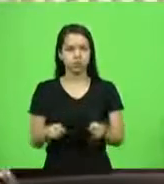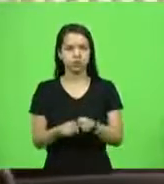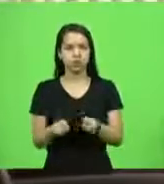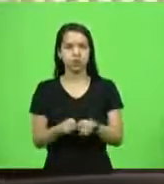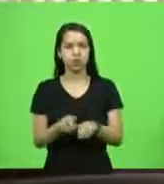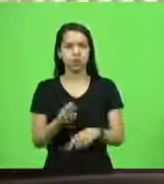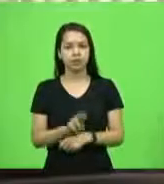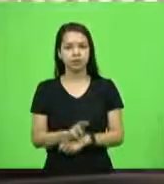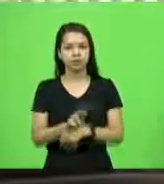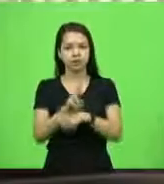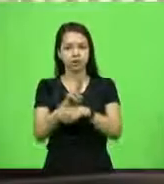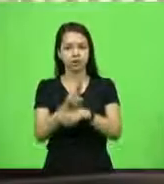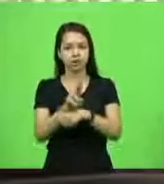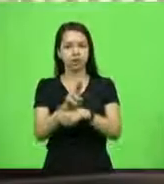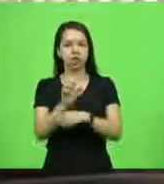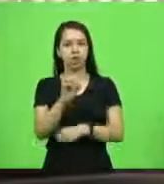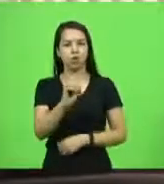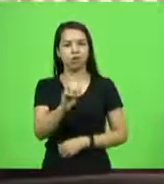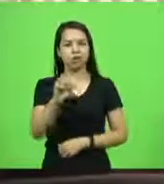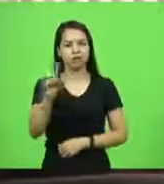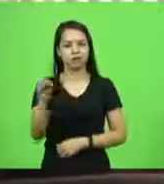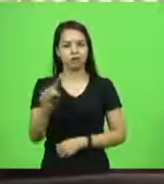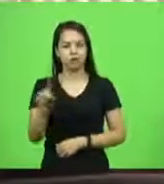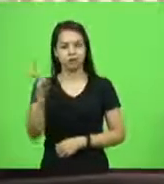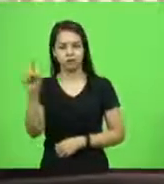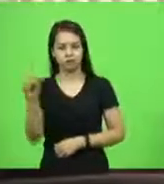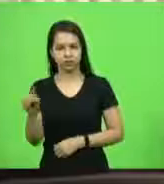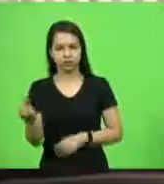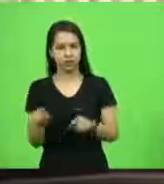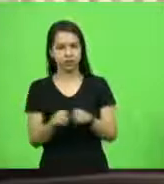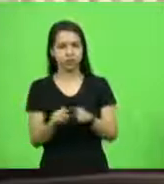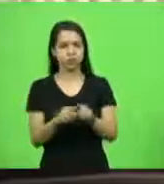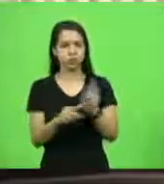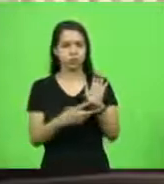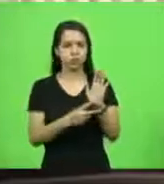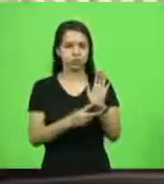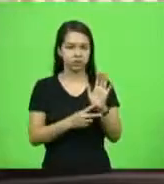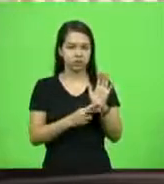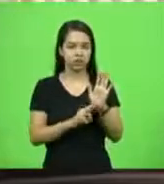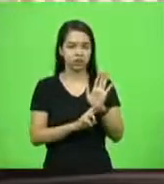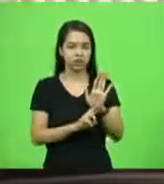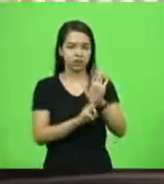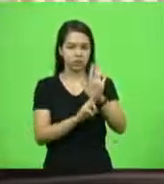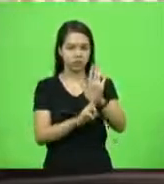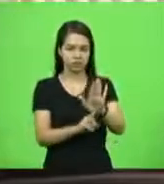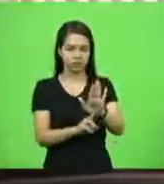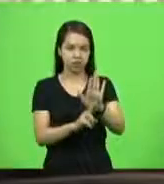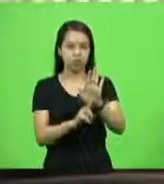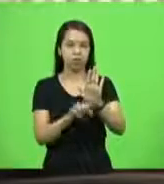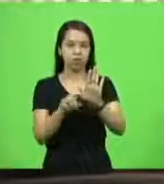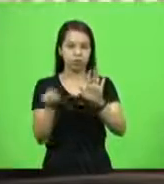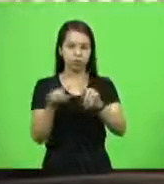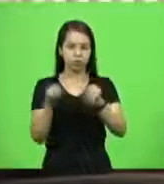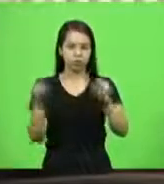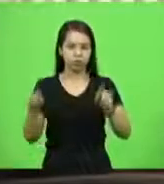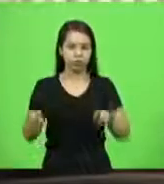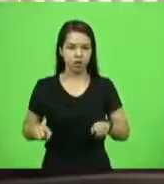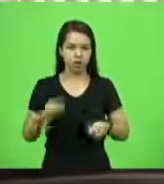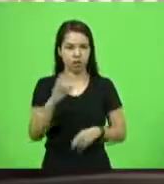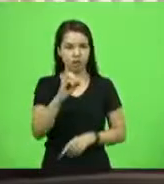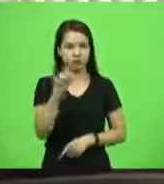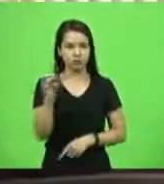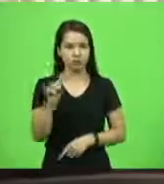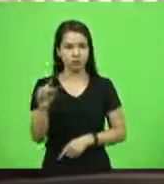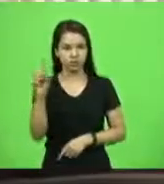OZZ e do sindicato que está representando os funcionários da OZZ para tirar a limpo,